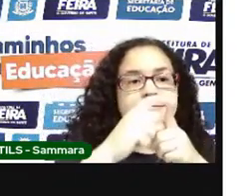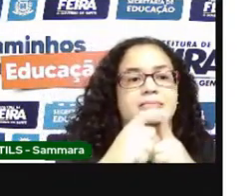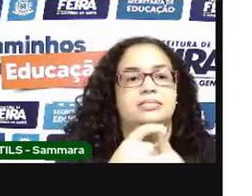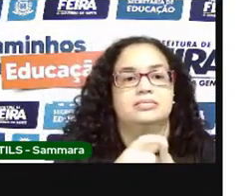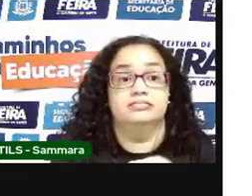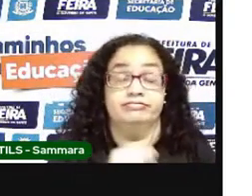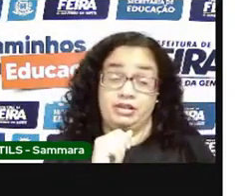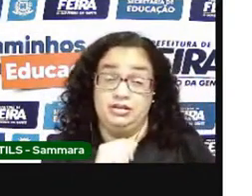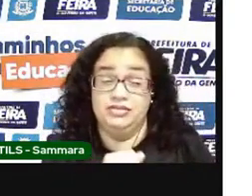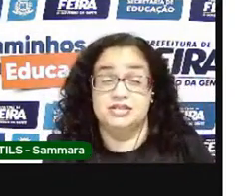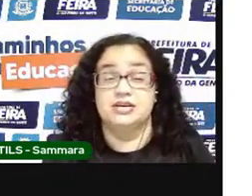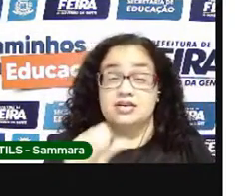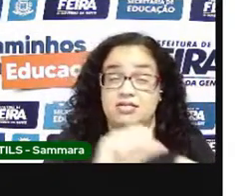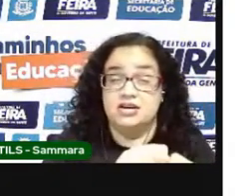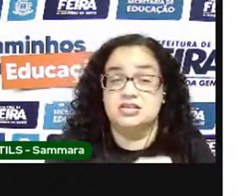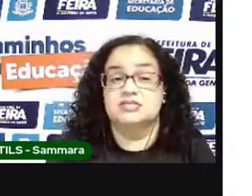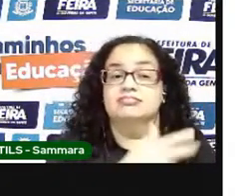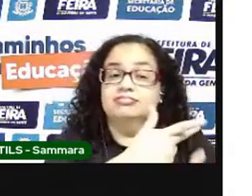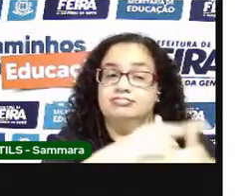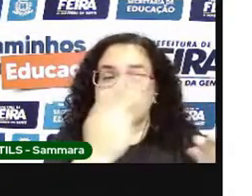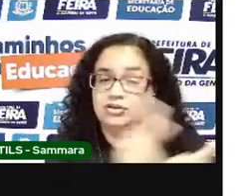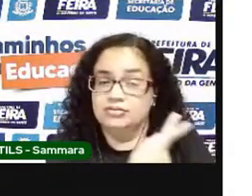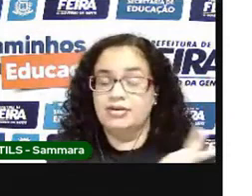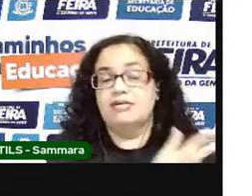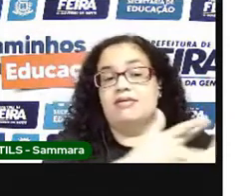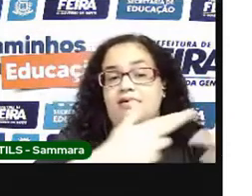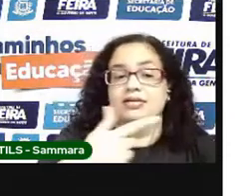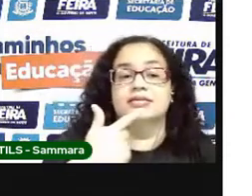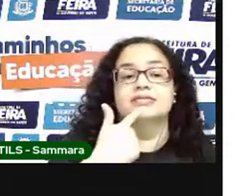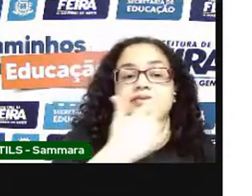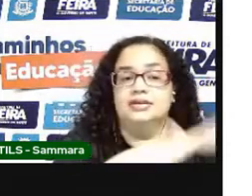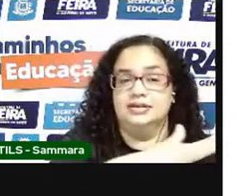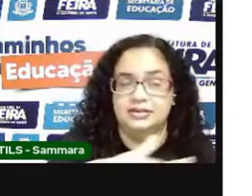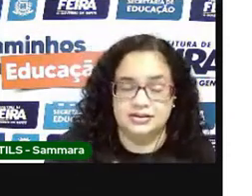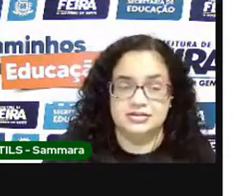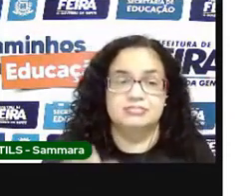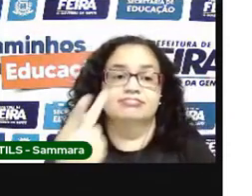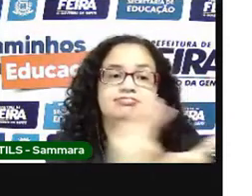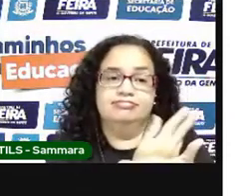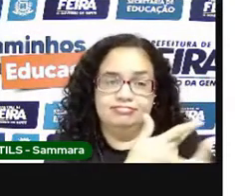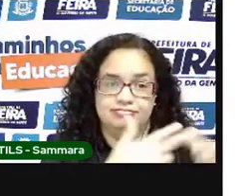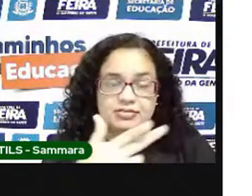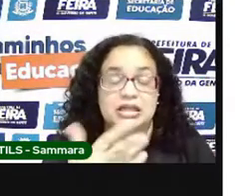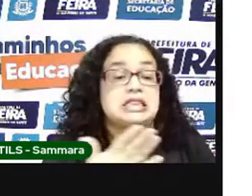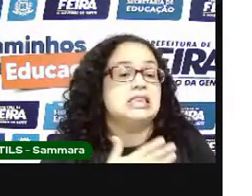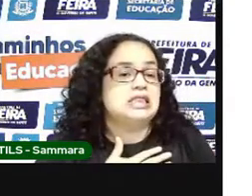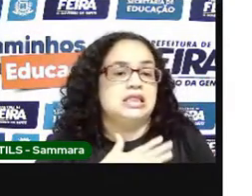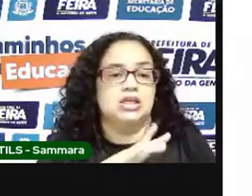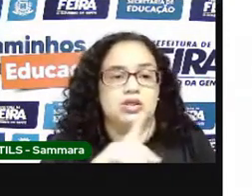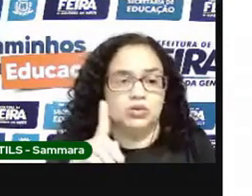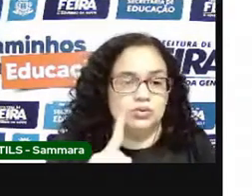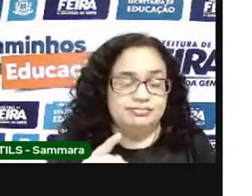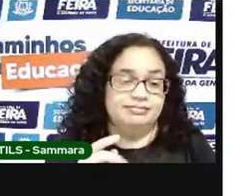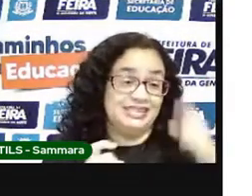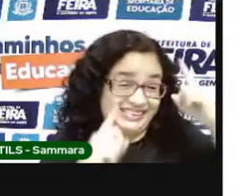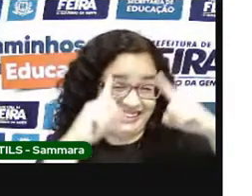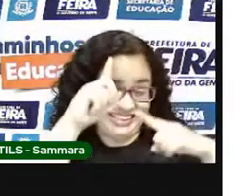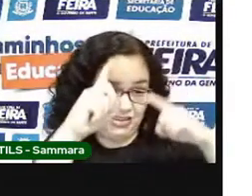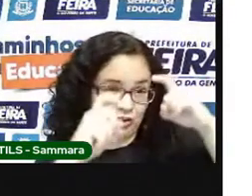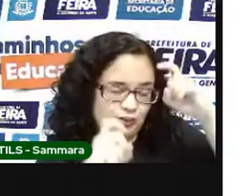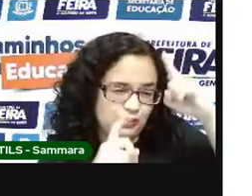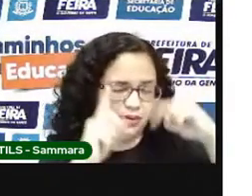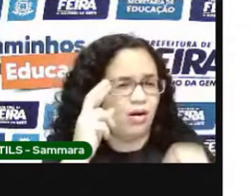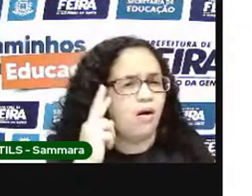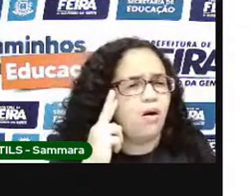aprontam alguma coisa e a mamãe ou o papai ali não gostam daquilo, através da expressão. Da forma como